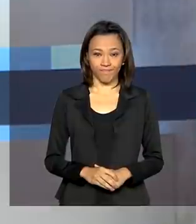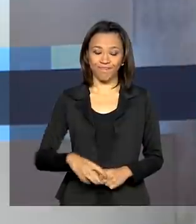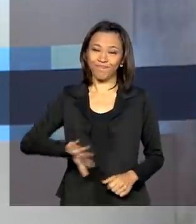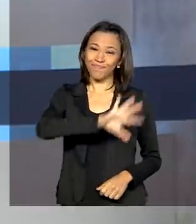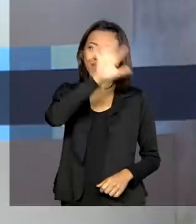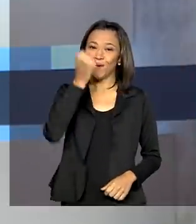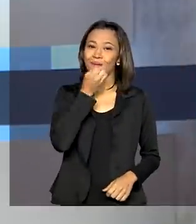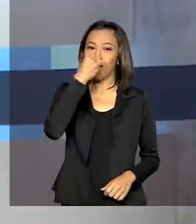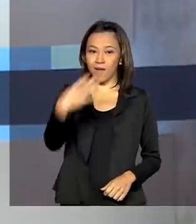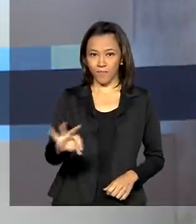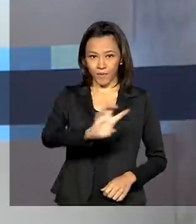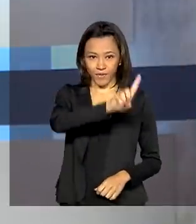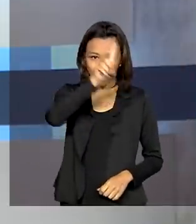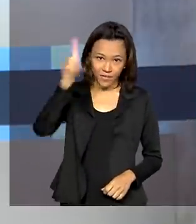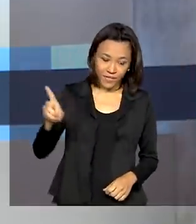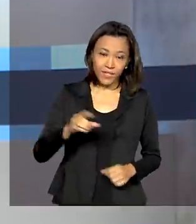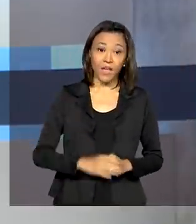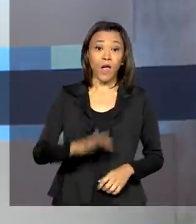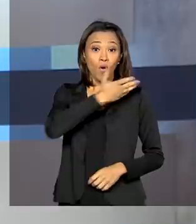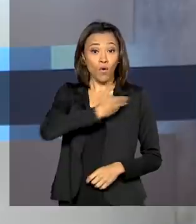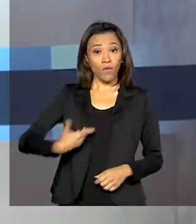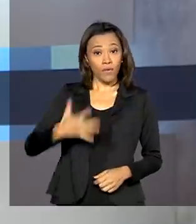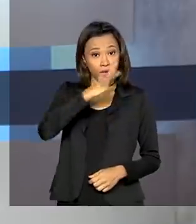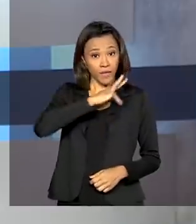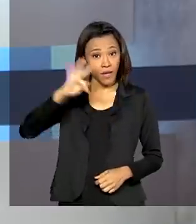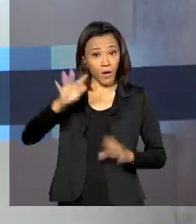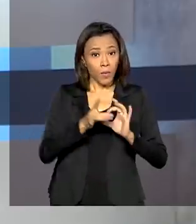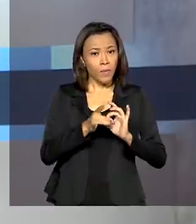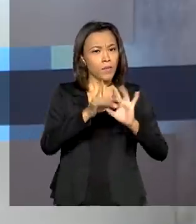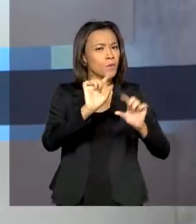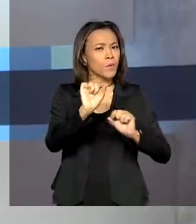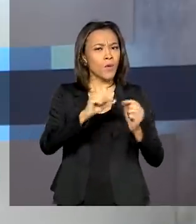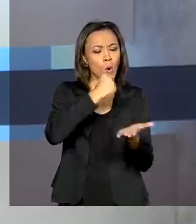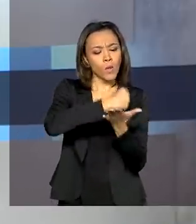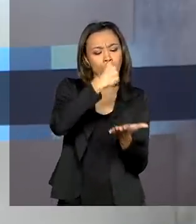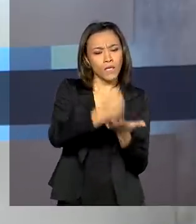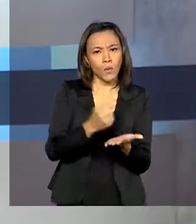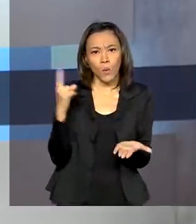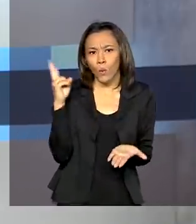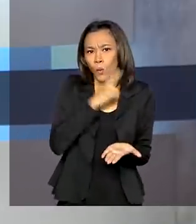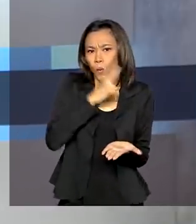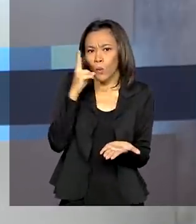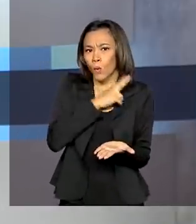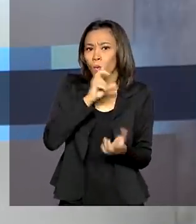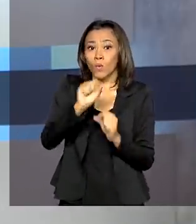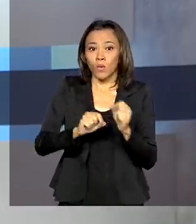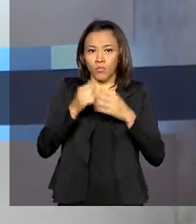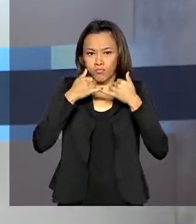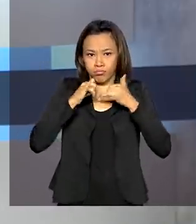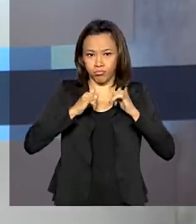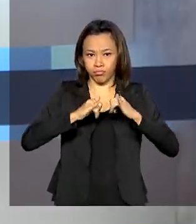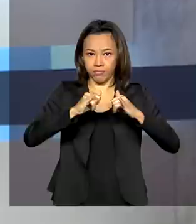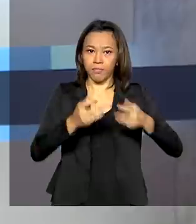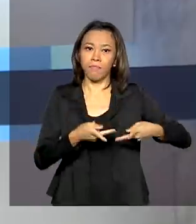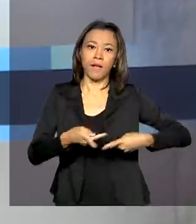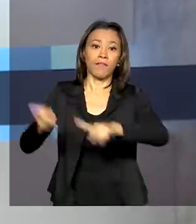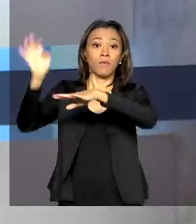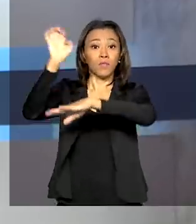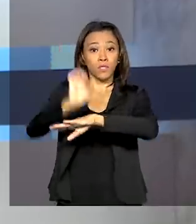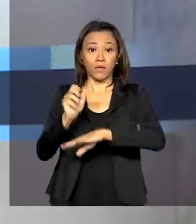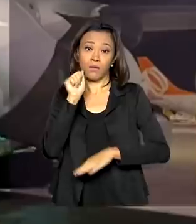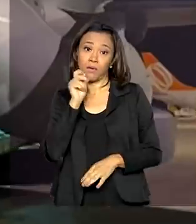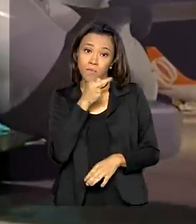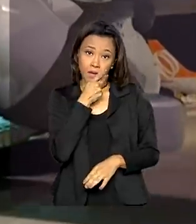Olá, bom dia. Governo federal autoriza contratação emergencial de geração de energia elétrica para o Amapá.